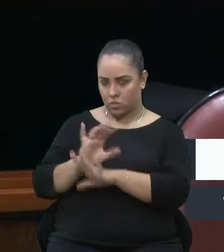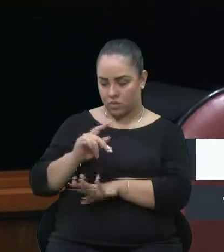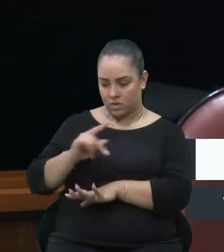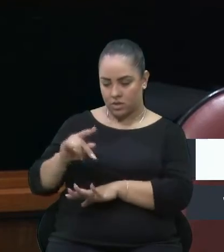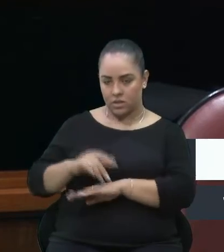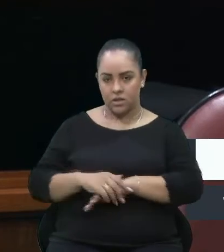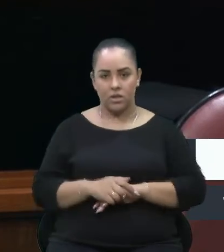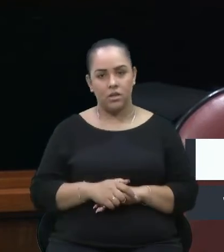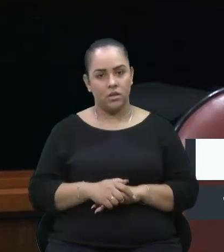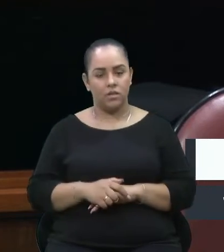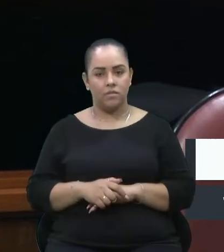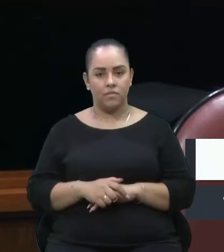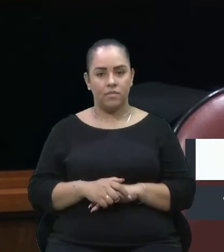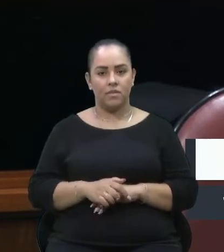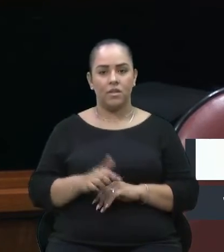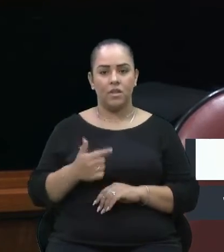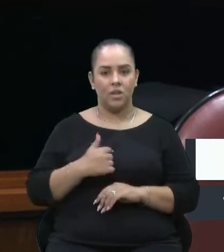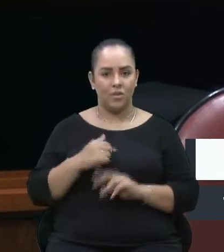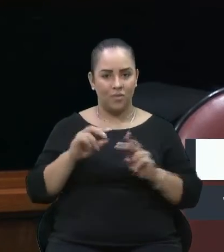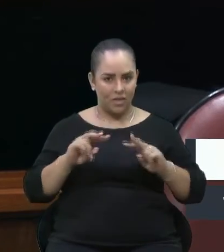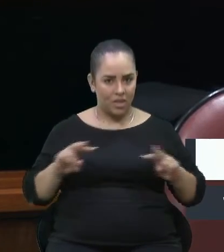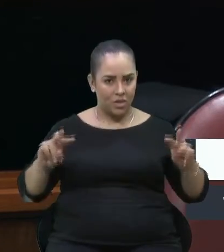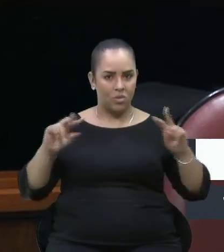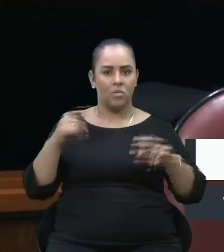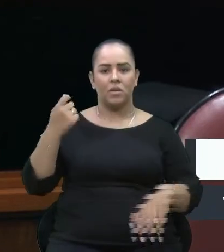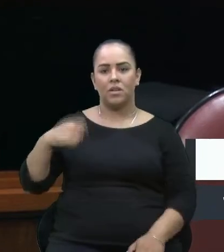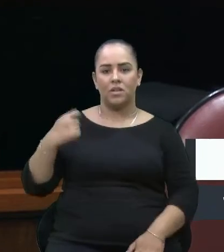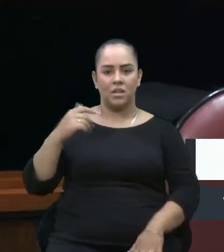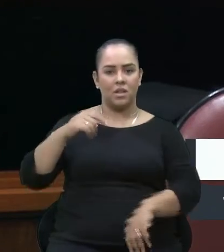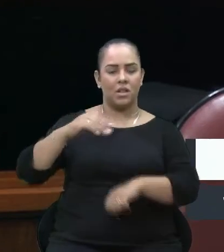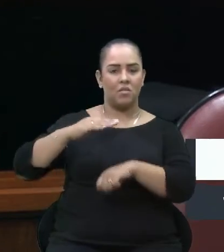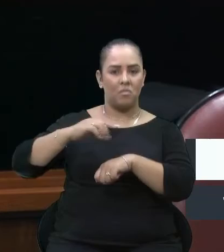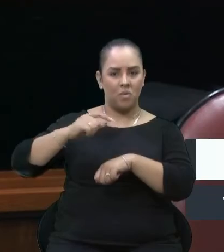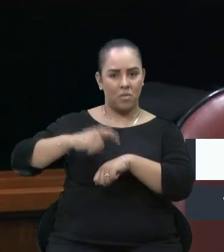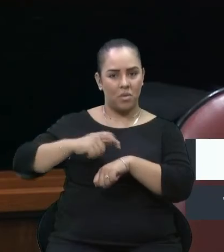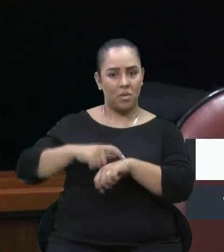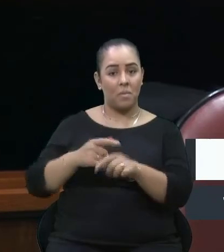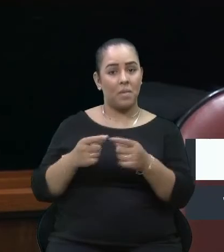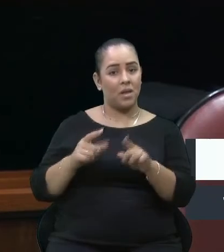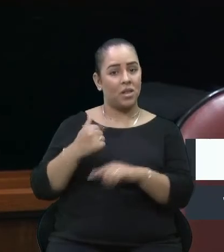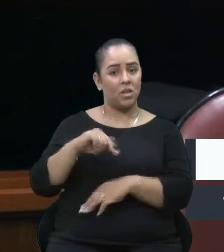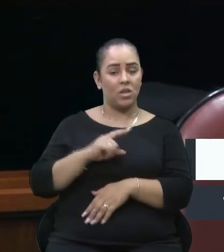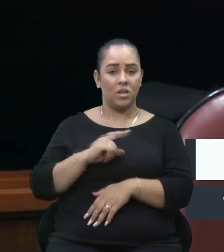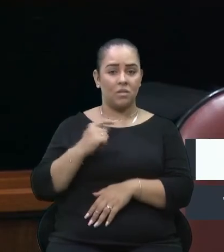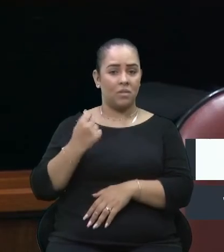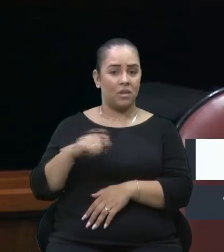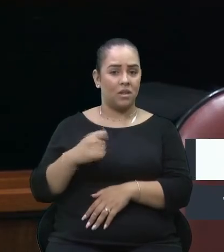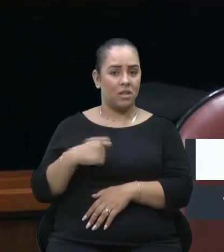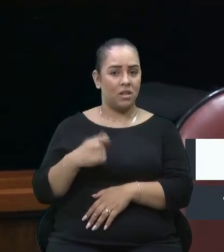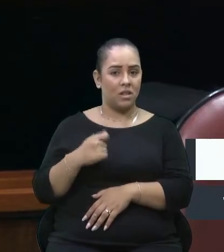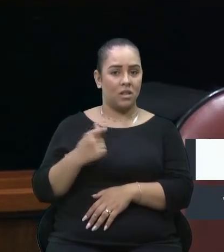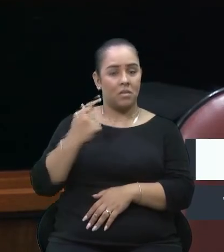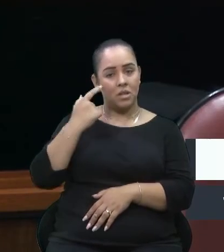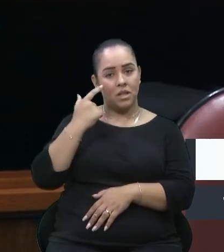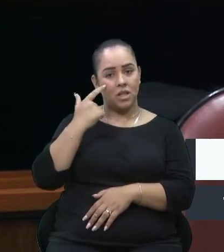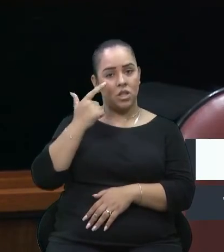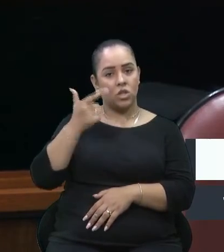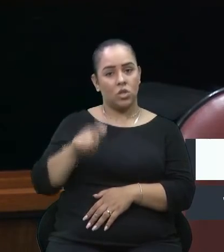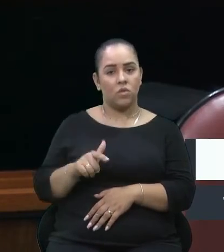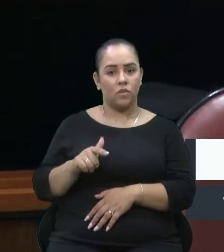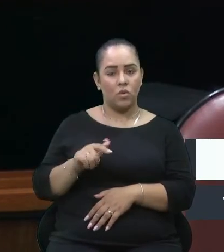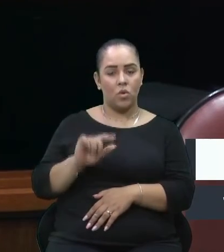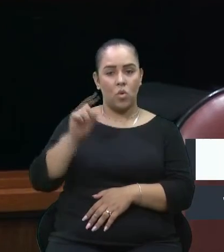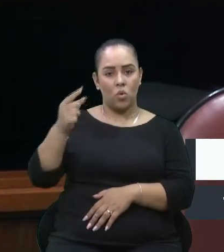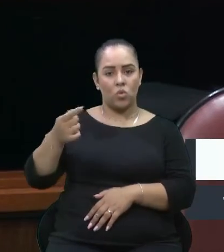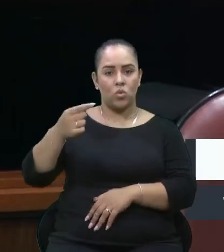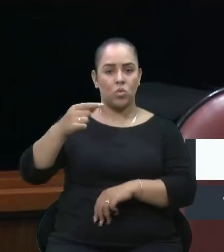vejo essa necessidade, este momento. Mas precisamos repensar, no outro momento,